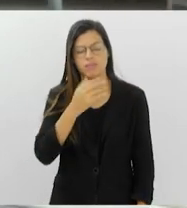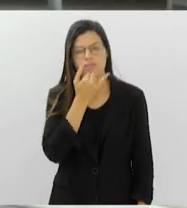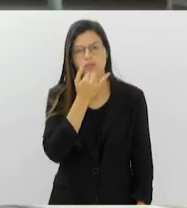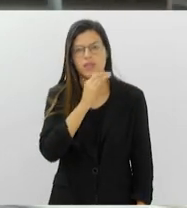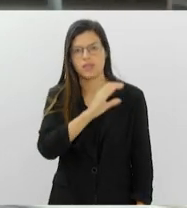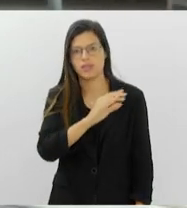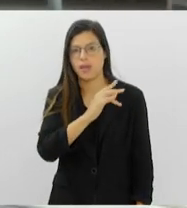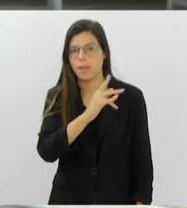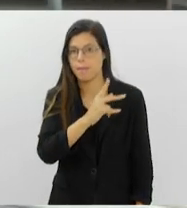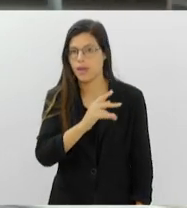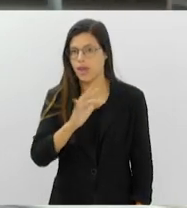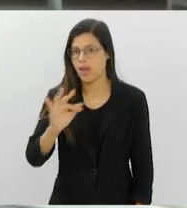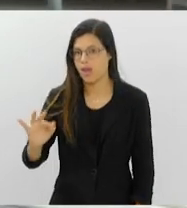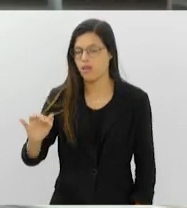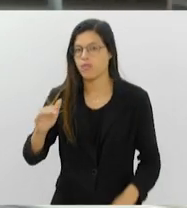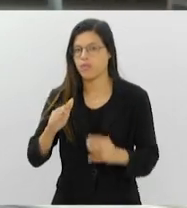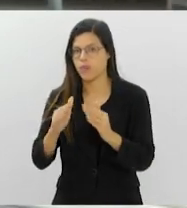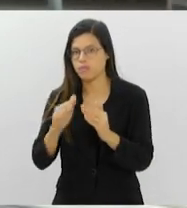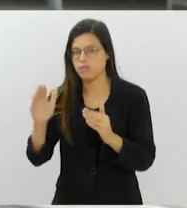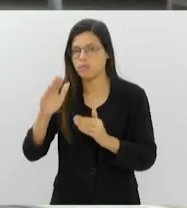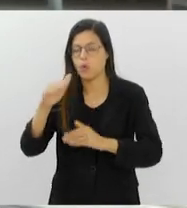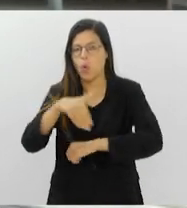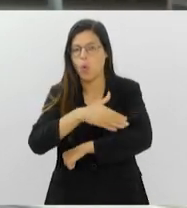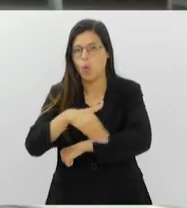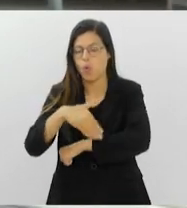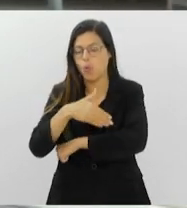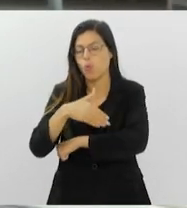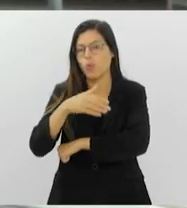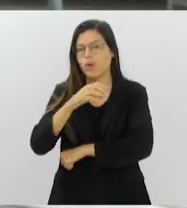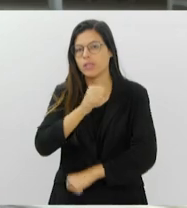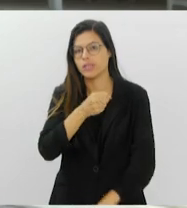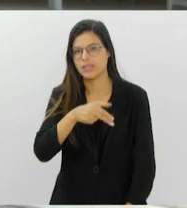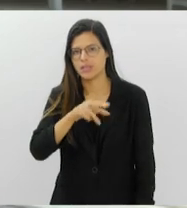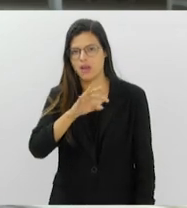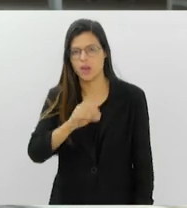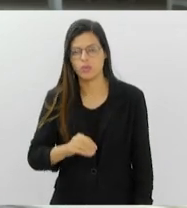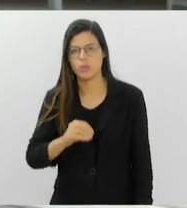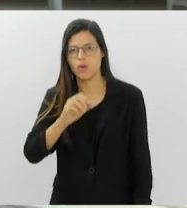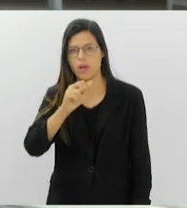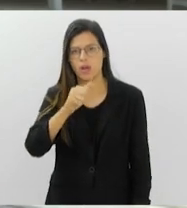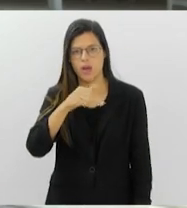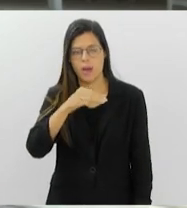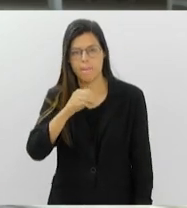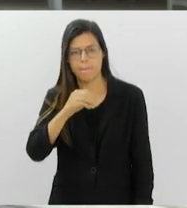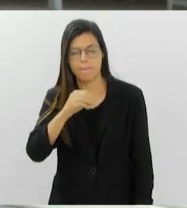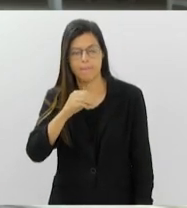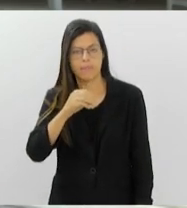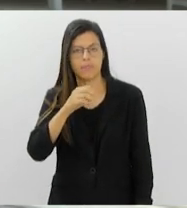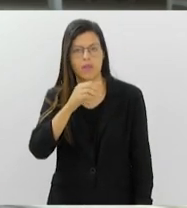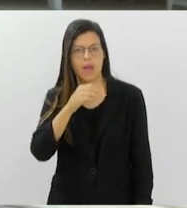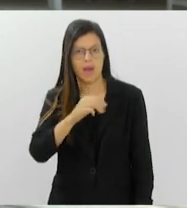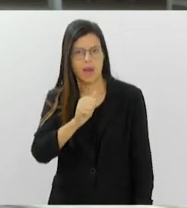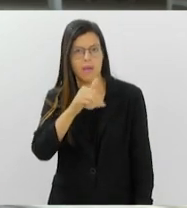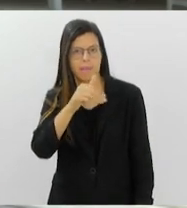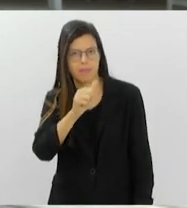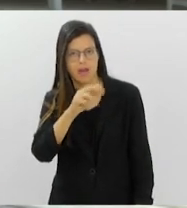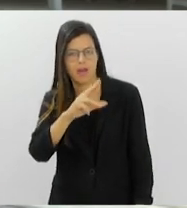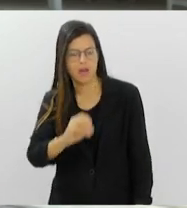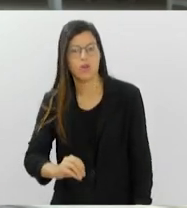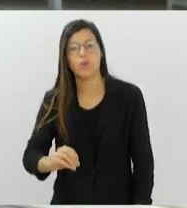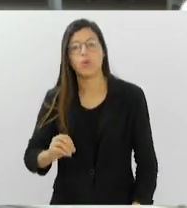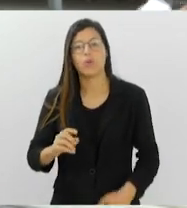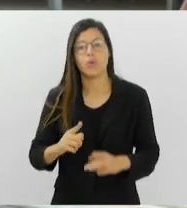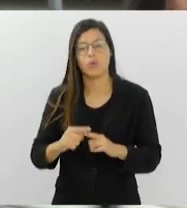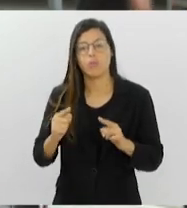ali no Leme, Zona Sul, na Rua Santo Amaro, número 4, no Centro Cultural Jardins da Babilônia, então, estão todos convidados, mas corre, porque são poucas